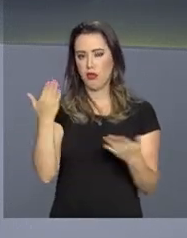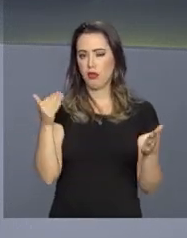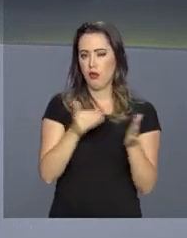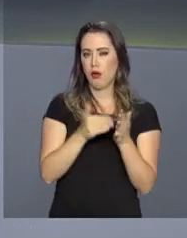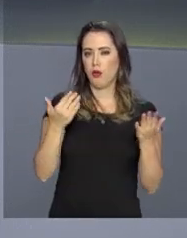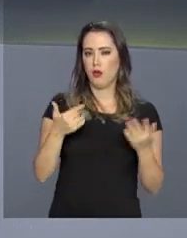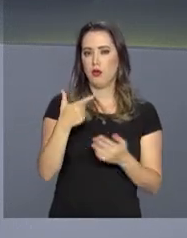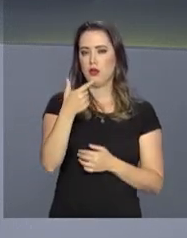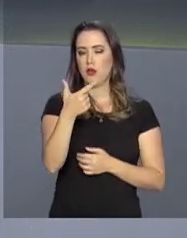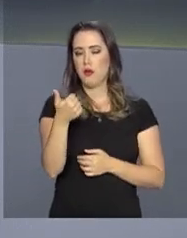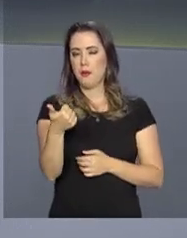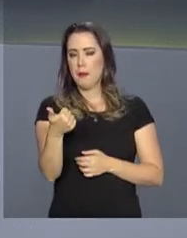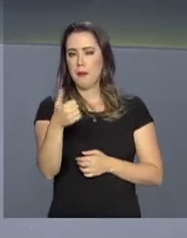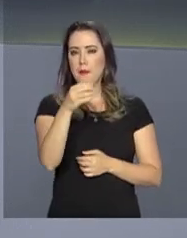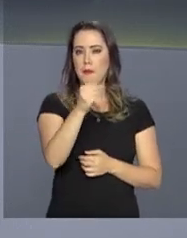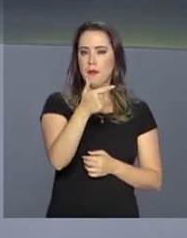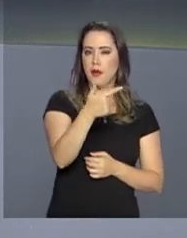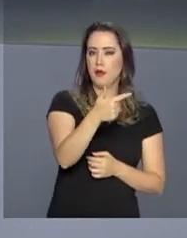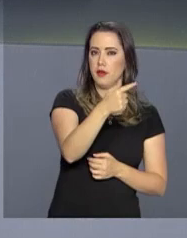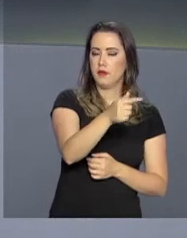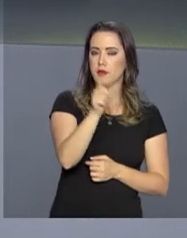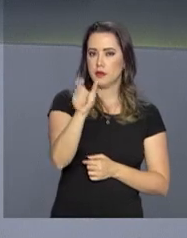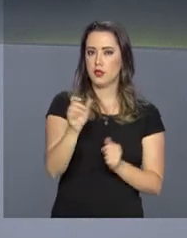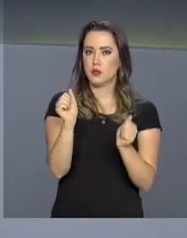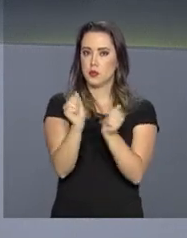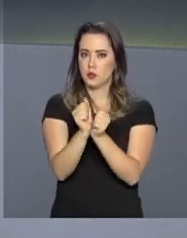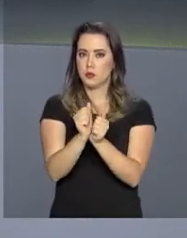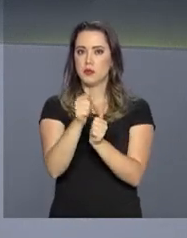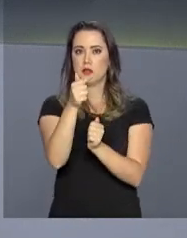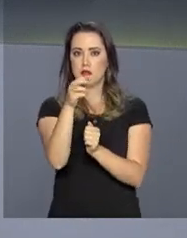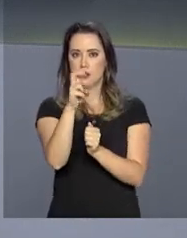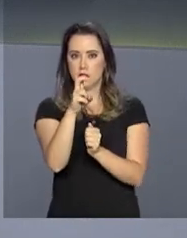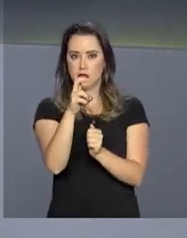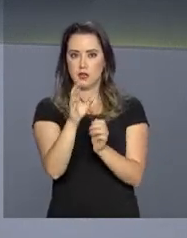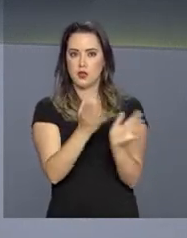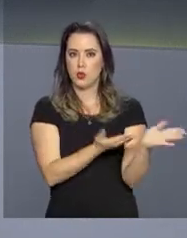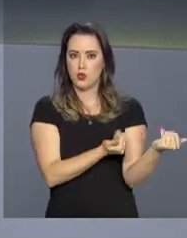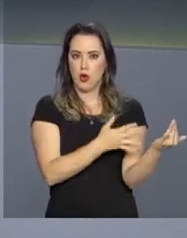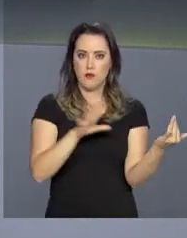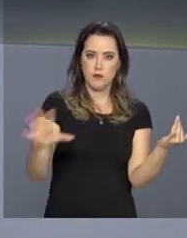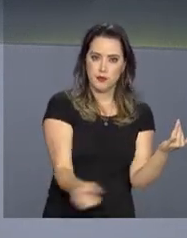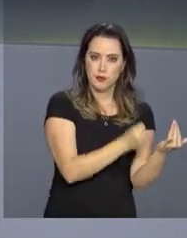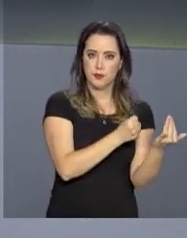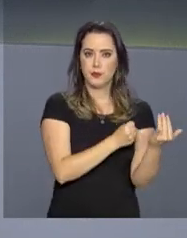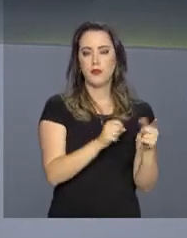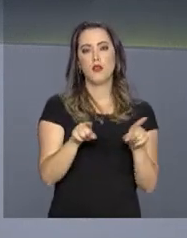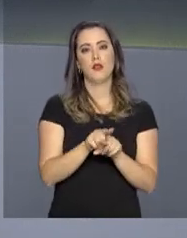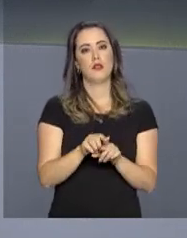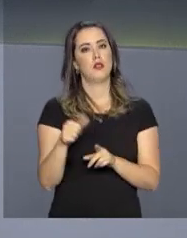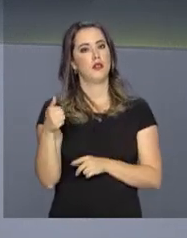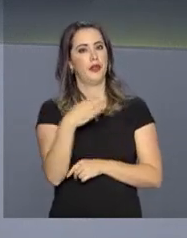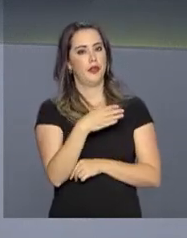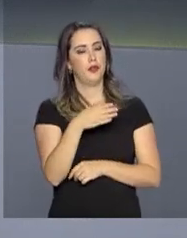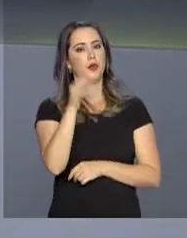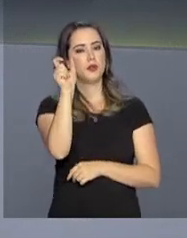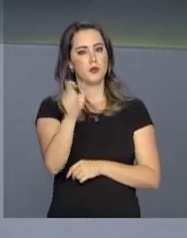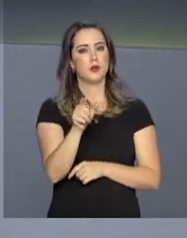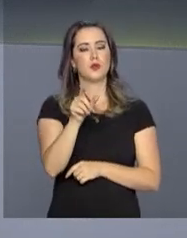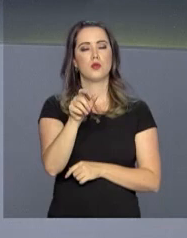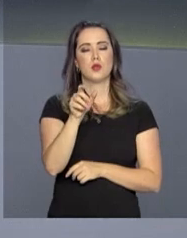presas e 75 adolescentes apreendidos. Entre os presos, 14 por feminicídio,